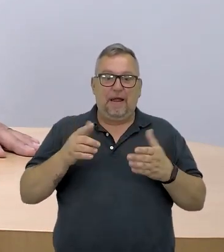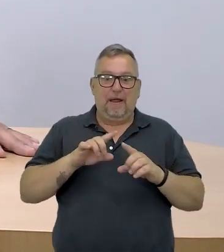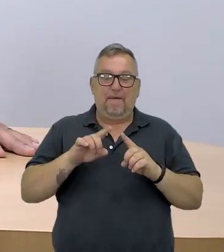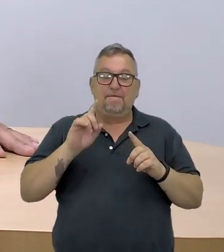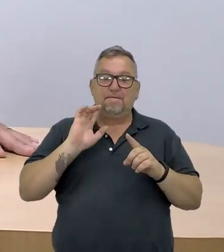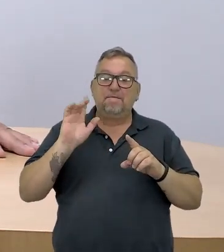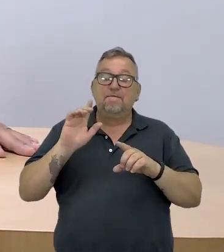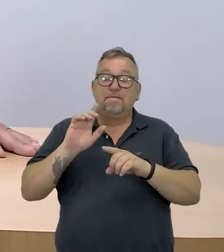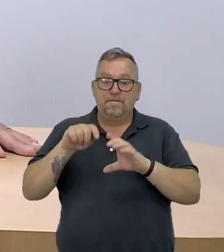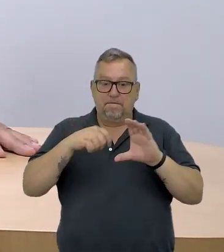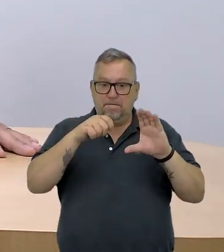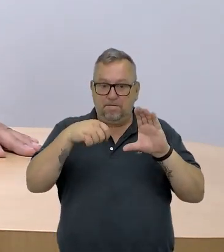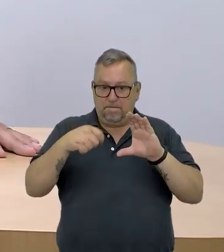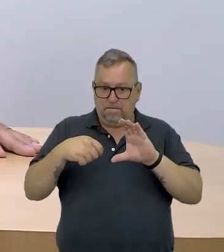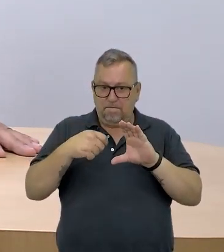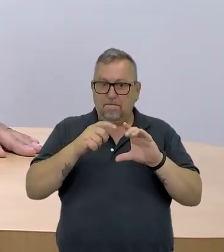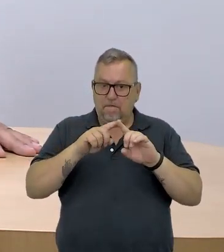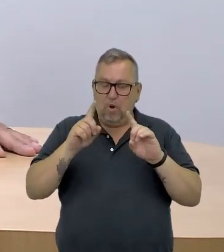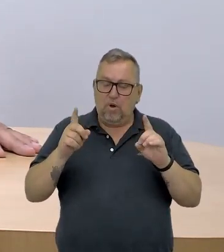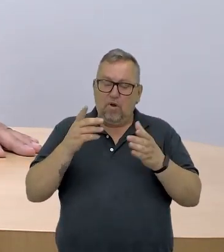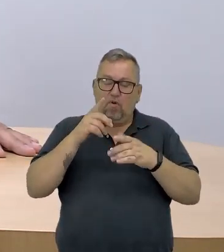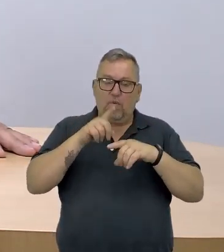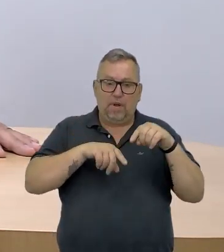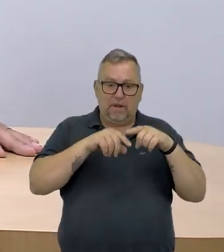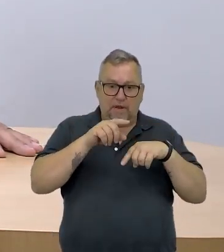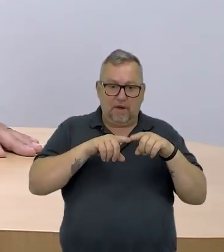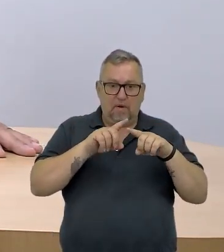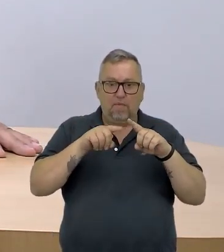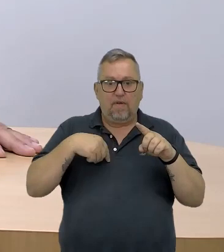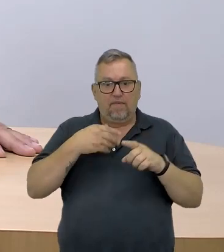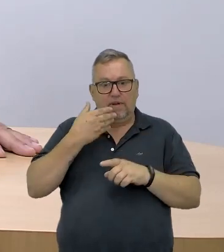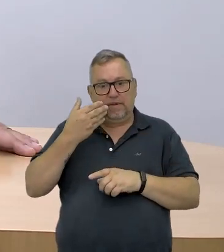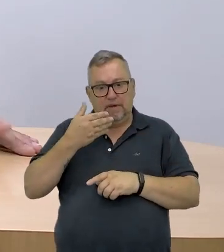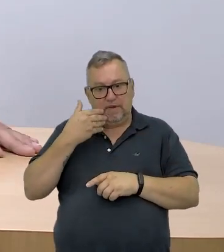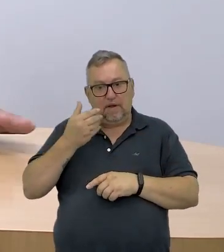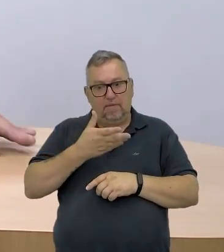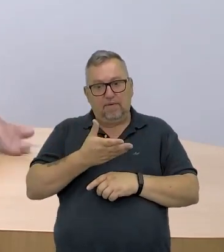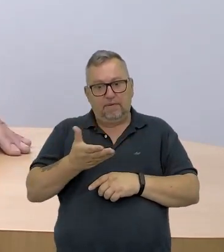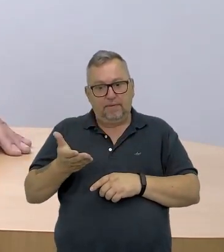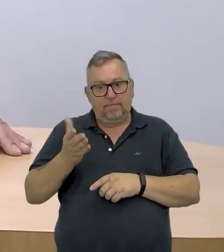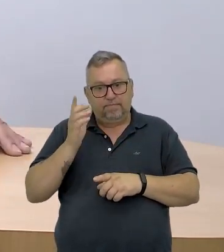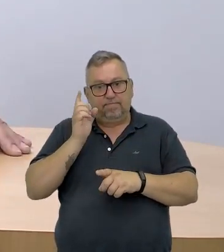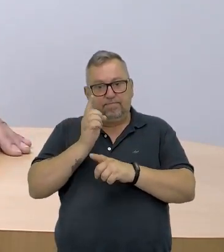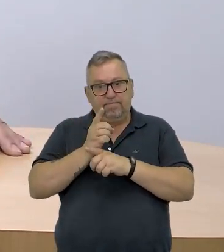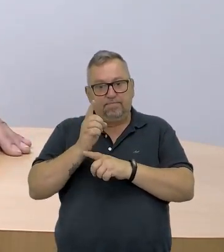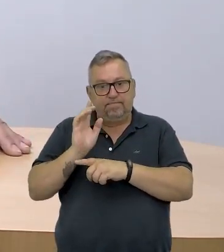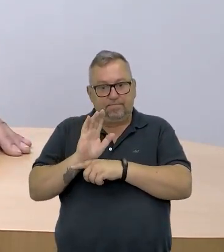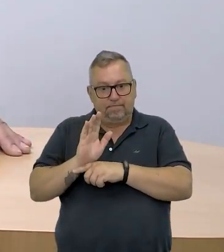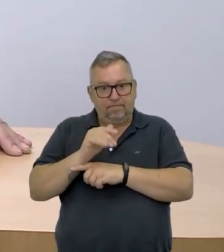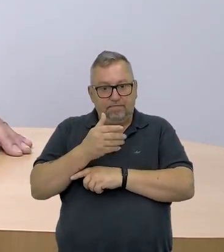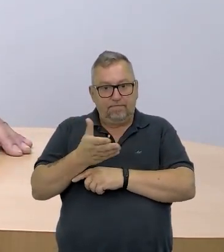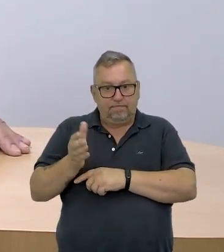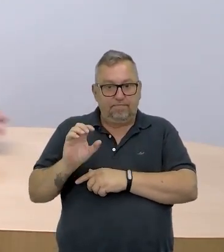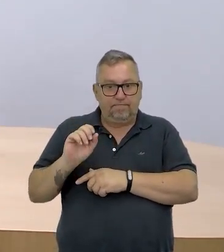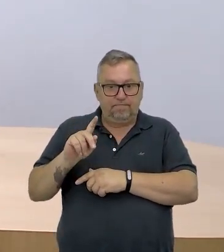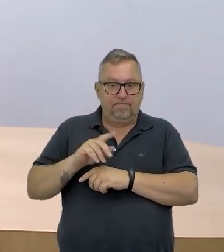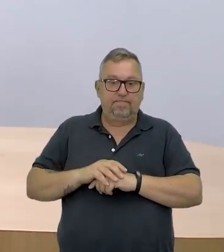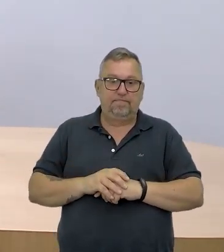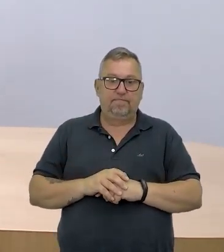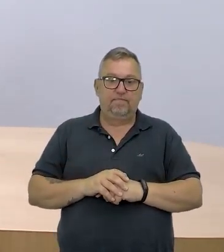desse vídeo, que eu não vou abrir de novo, tá? Eu deixei aqui no material, até para facilitar, né, a localização desse vídeo aí para vocês, tá bom?